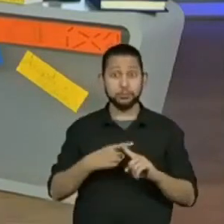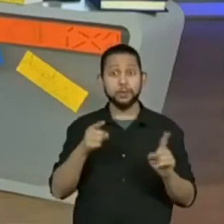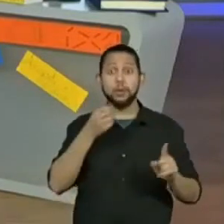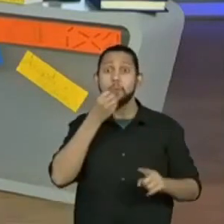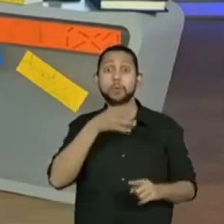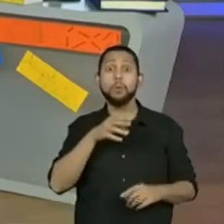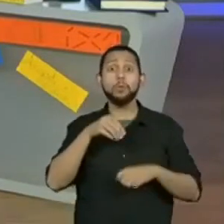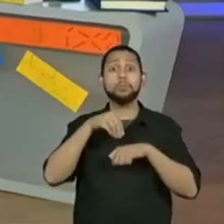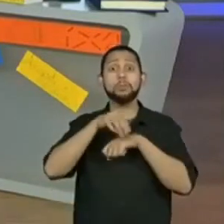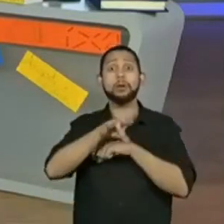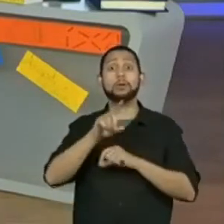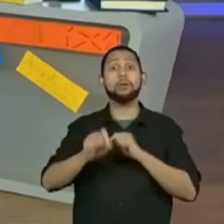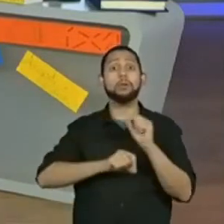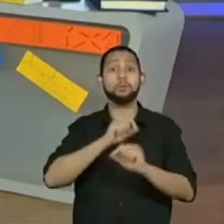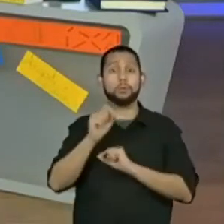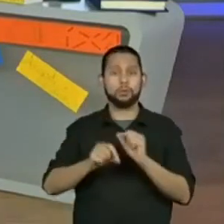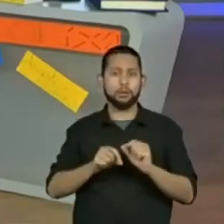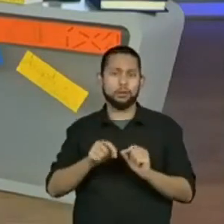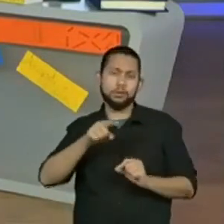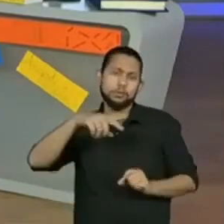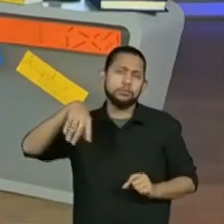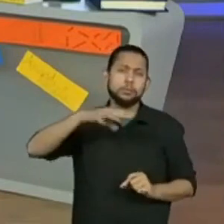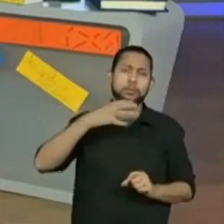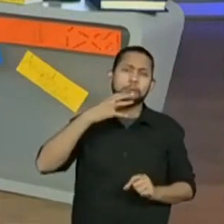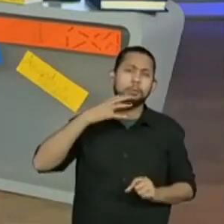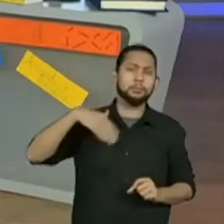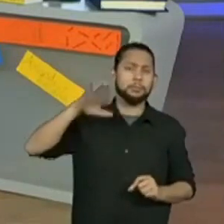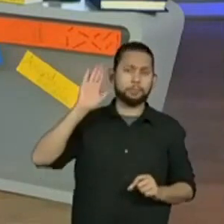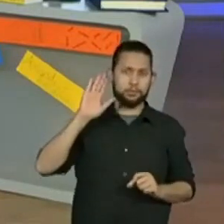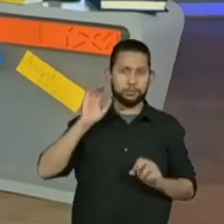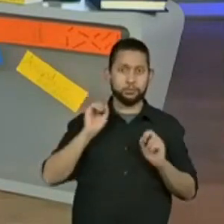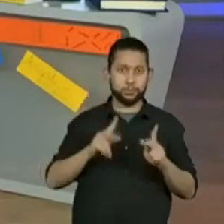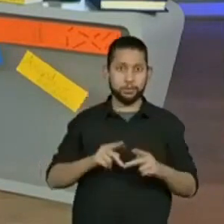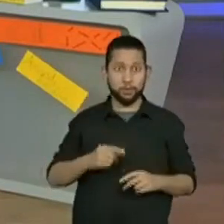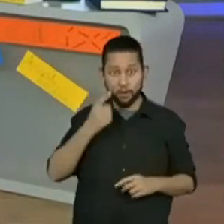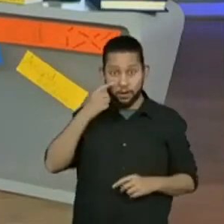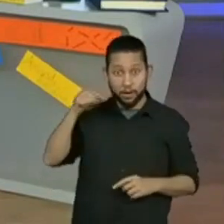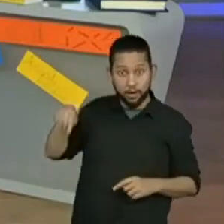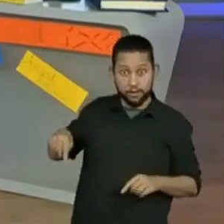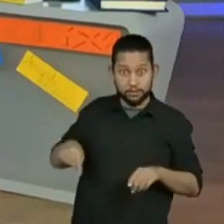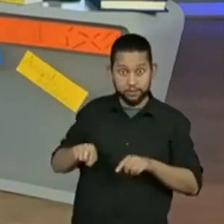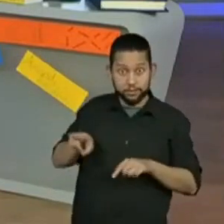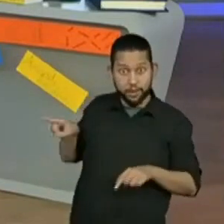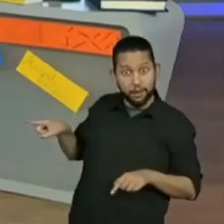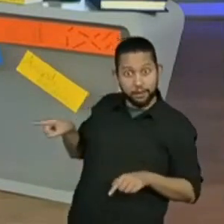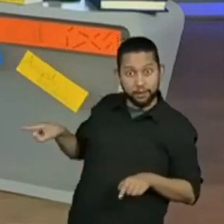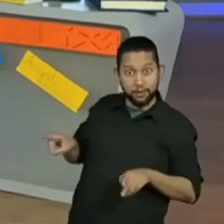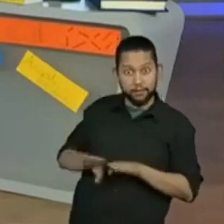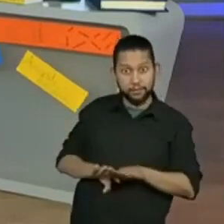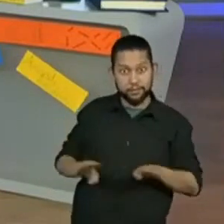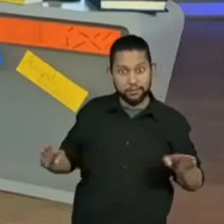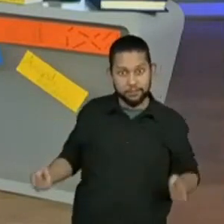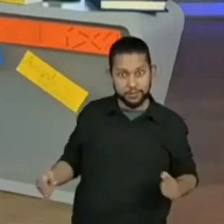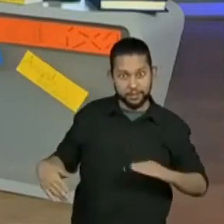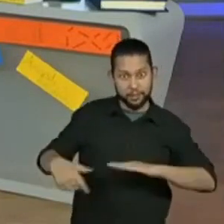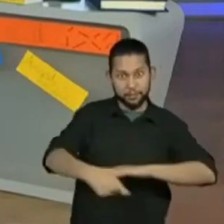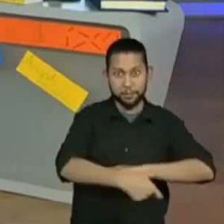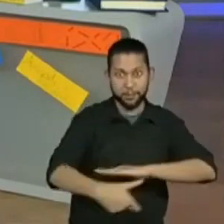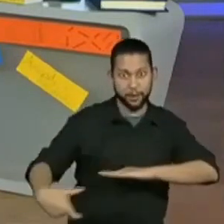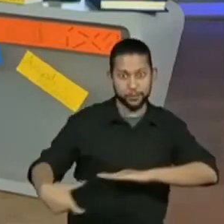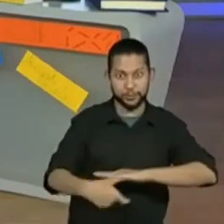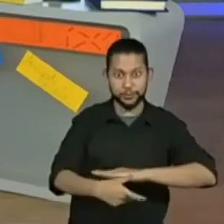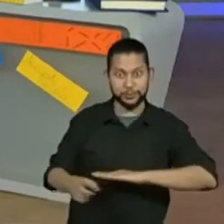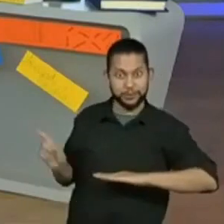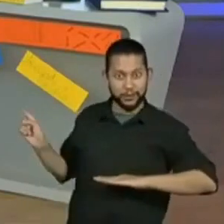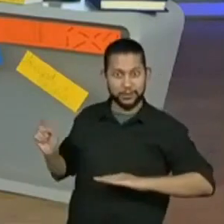em nível de conhecimento para vocês, que é esse aqui, esse aqui eu vou até descolar agora, porque esse eu preciso de